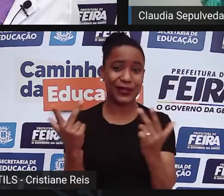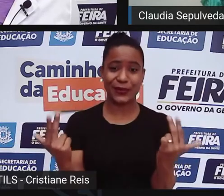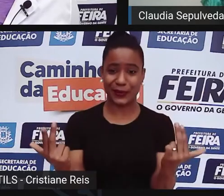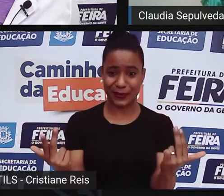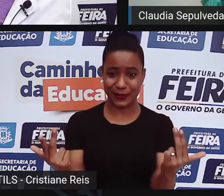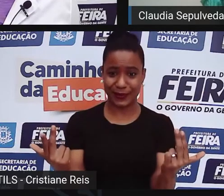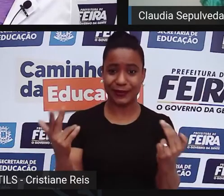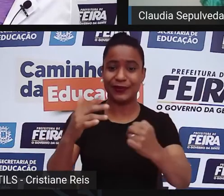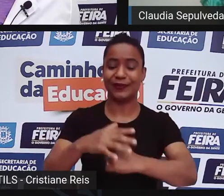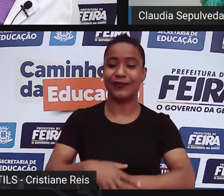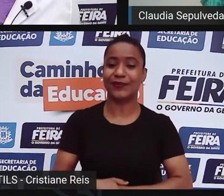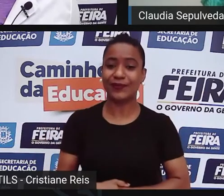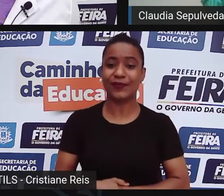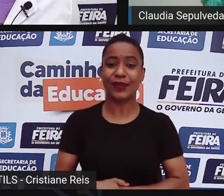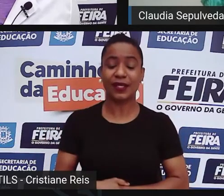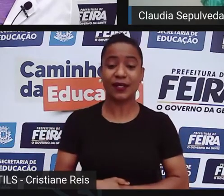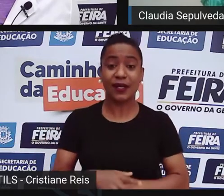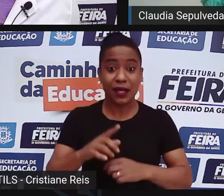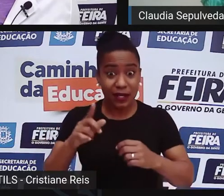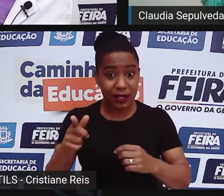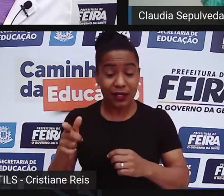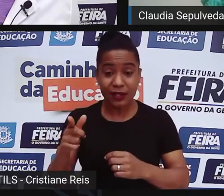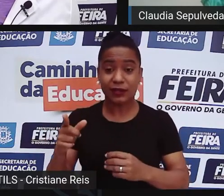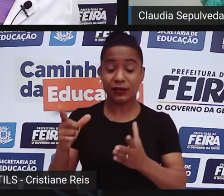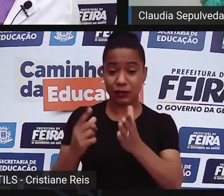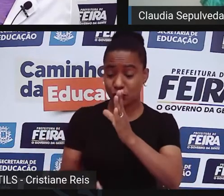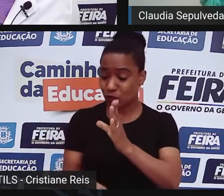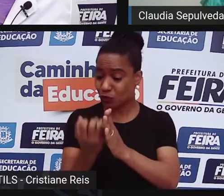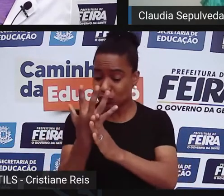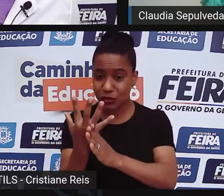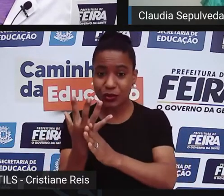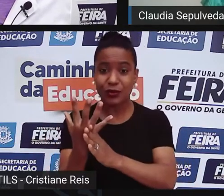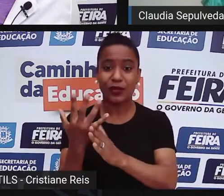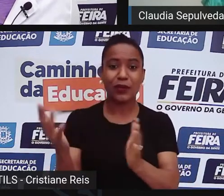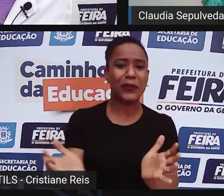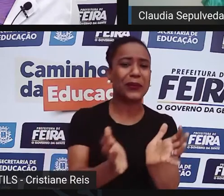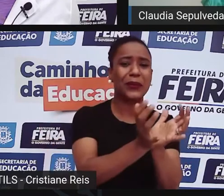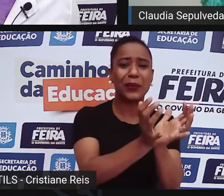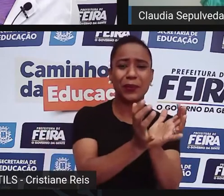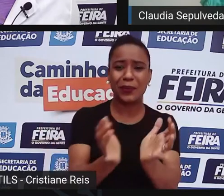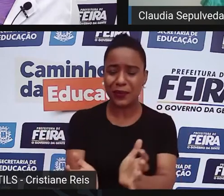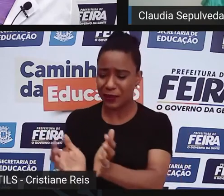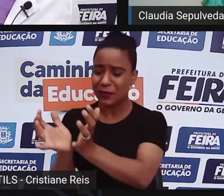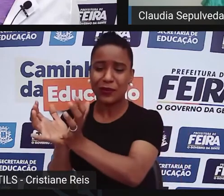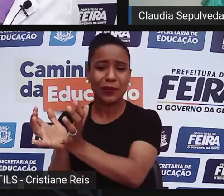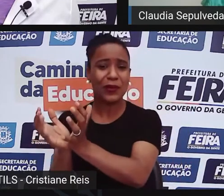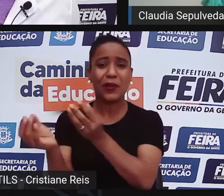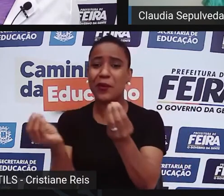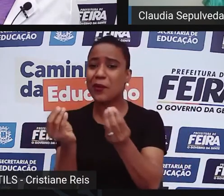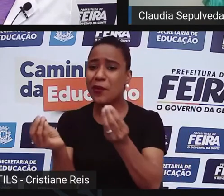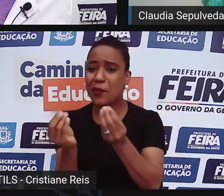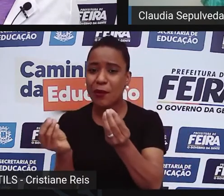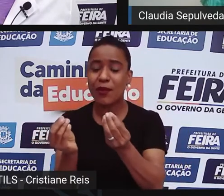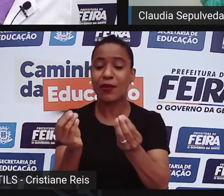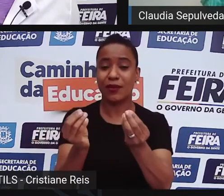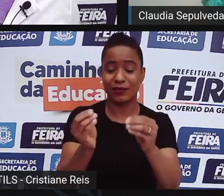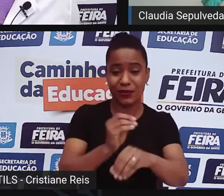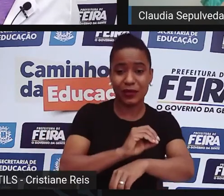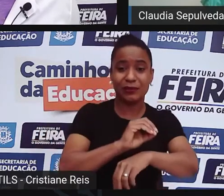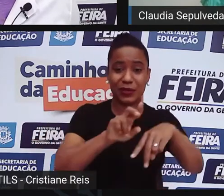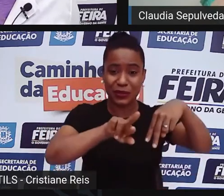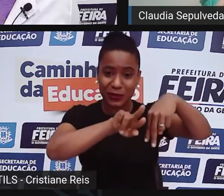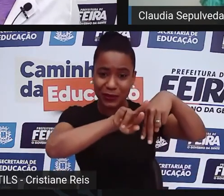busca de classificação da diversidade, da variabilidade humana, que os